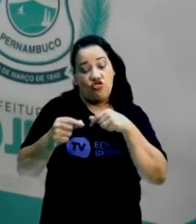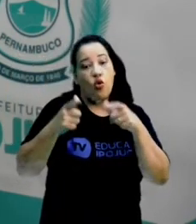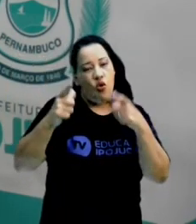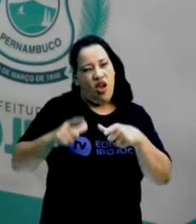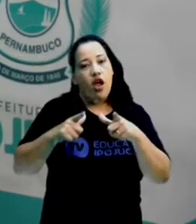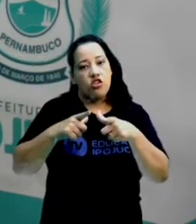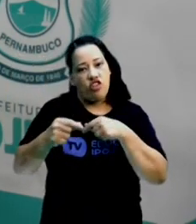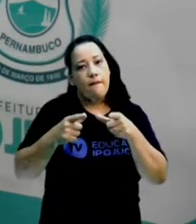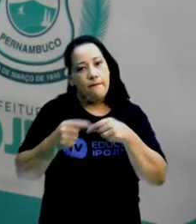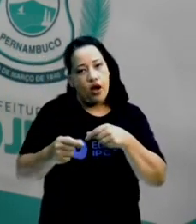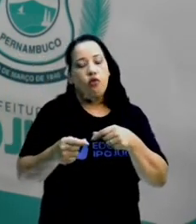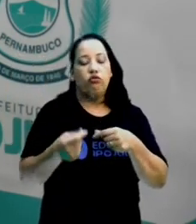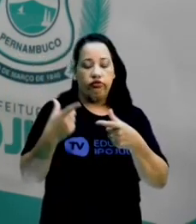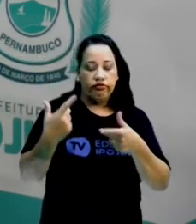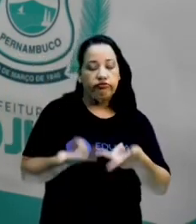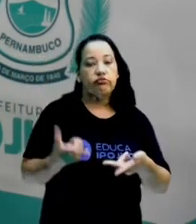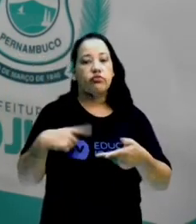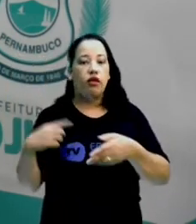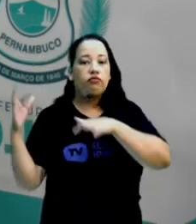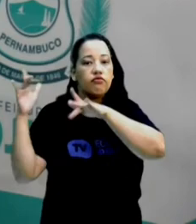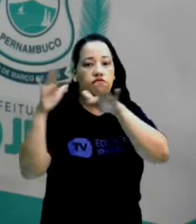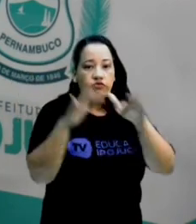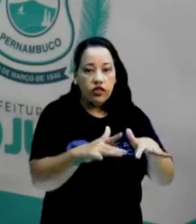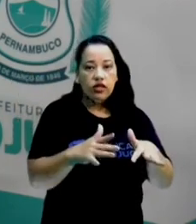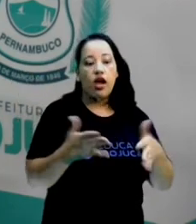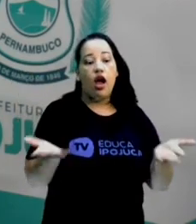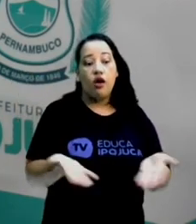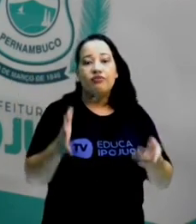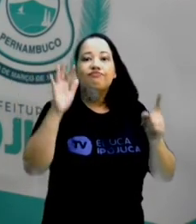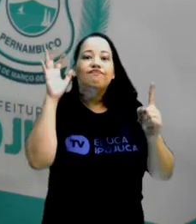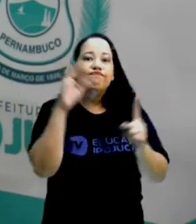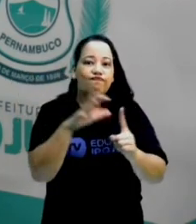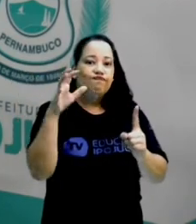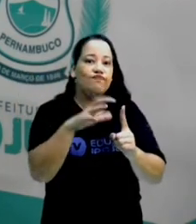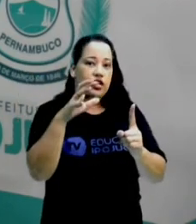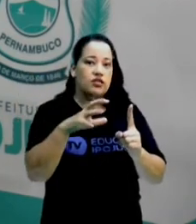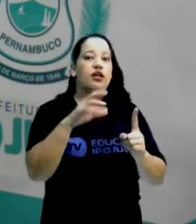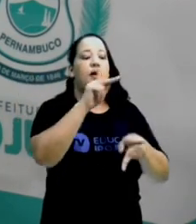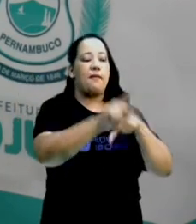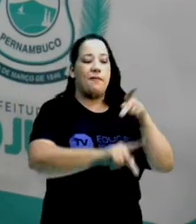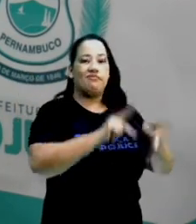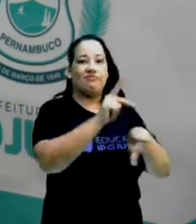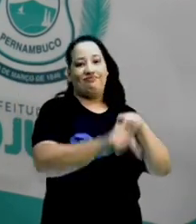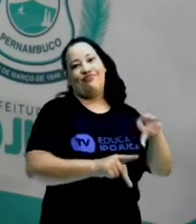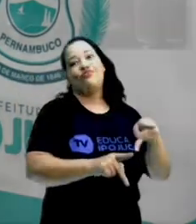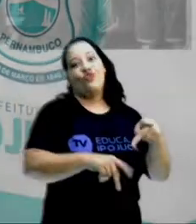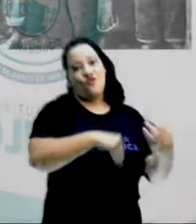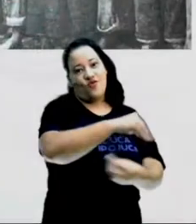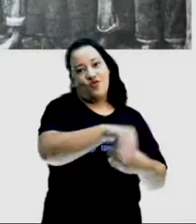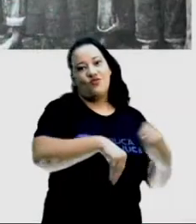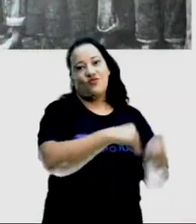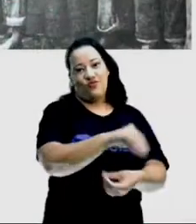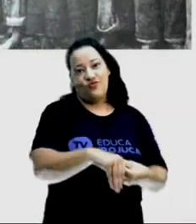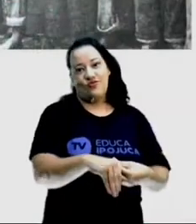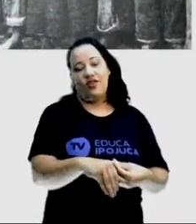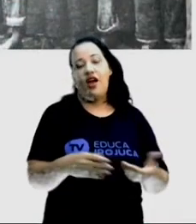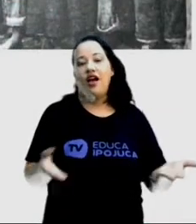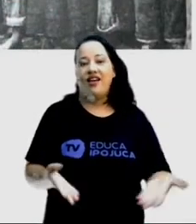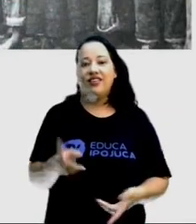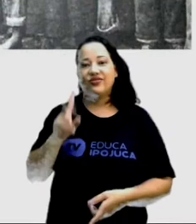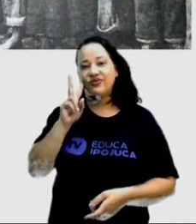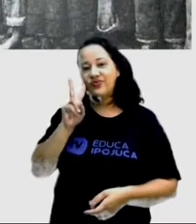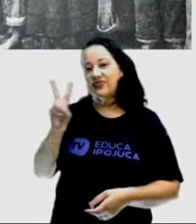influenciaram na formação da nossa população. Aí eu trouxe para vocês algumas imagens que